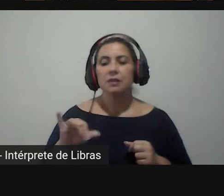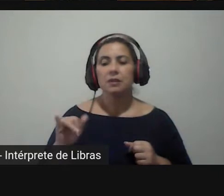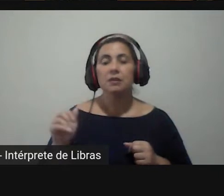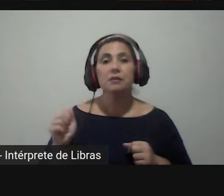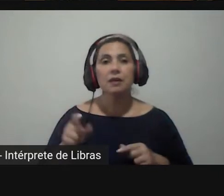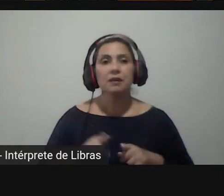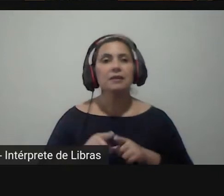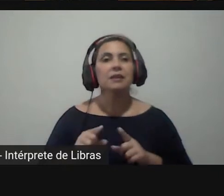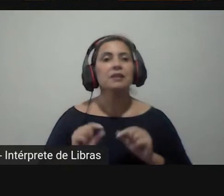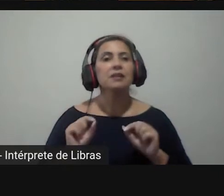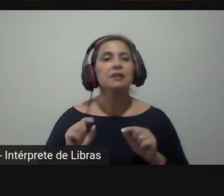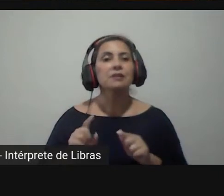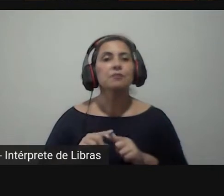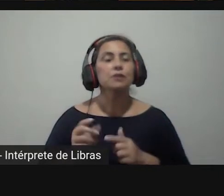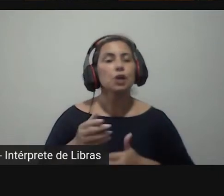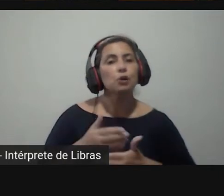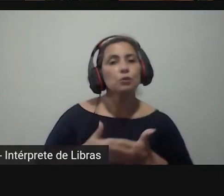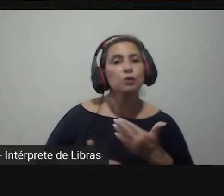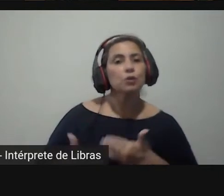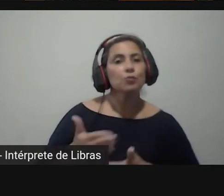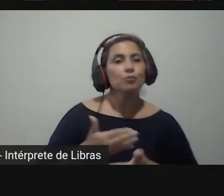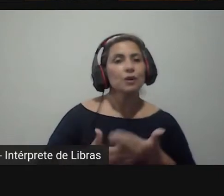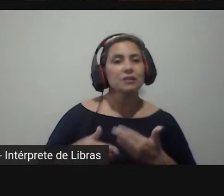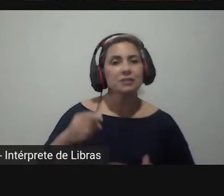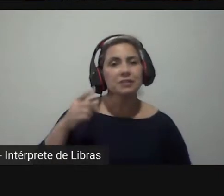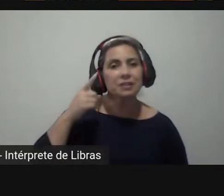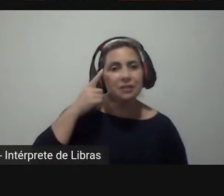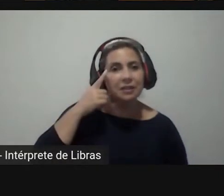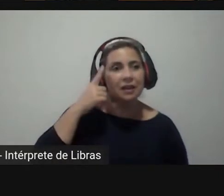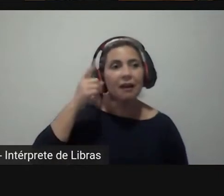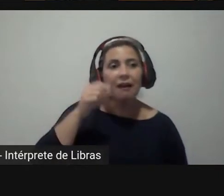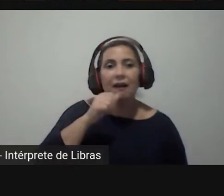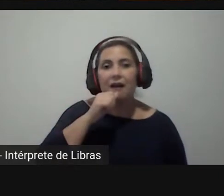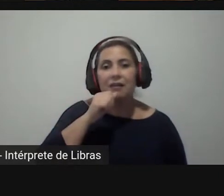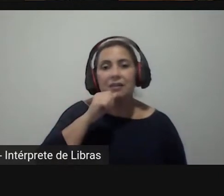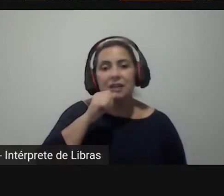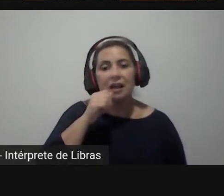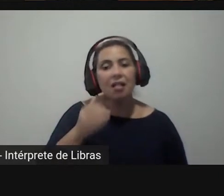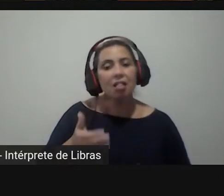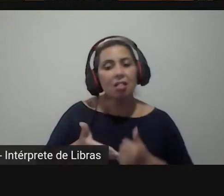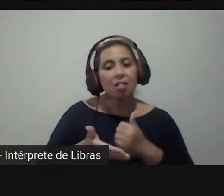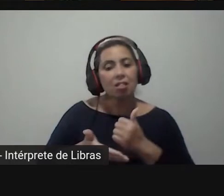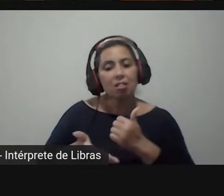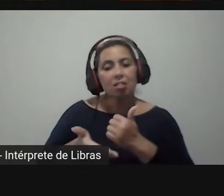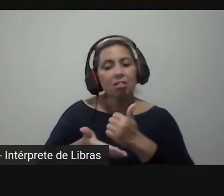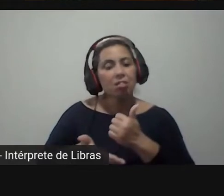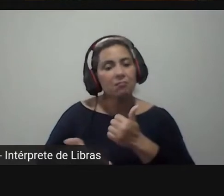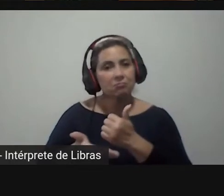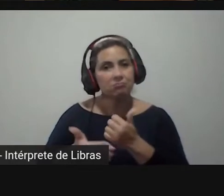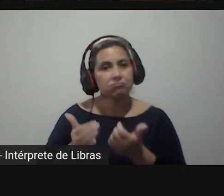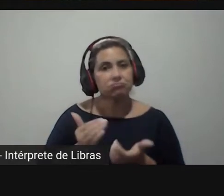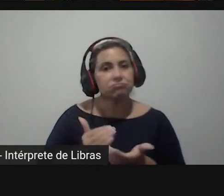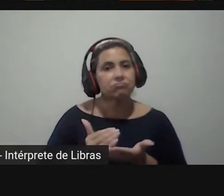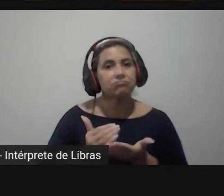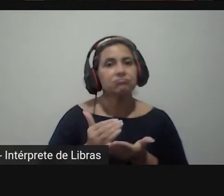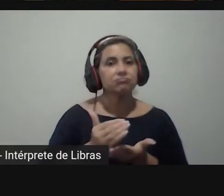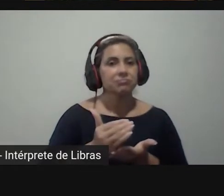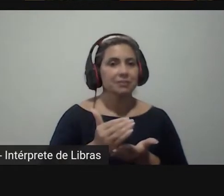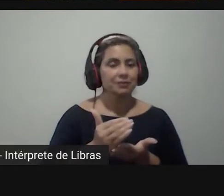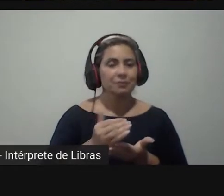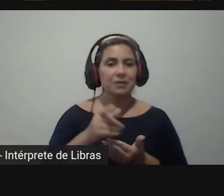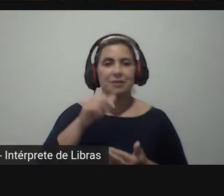reconhecimento de que as nossas ideias ainda são primitivas e as pessoas não querem reconhecer isso